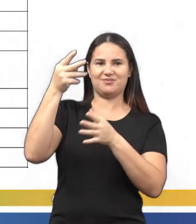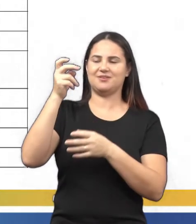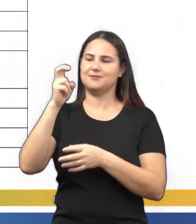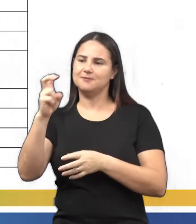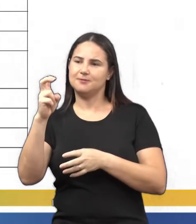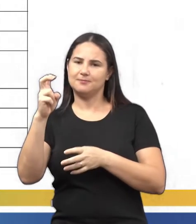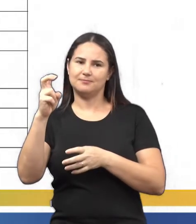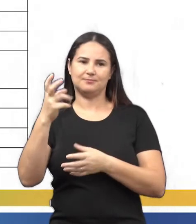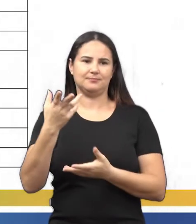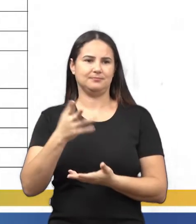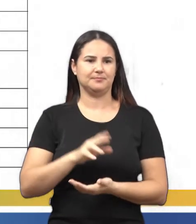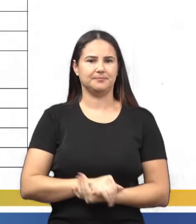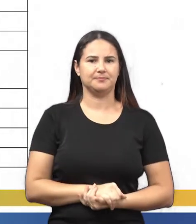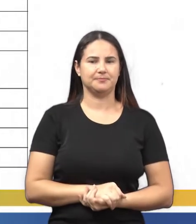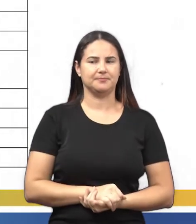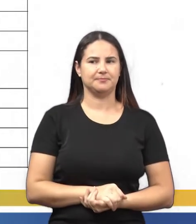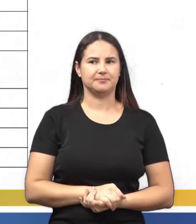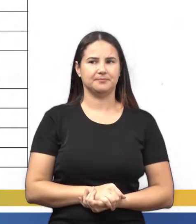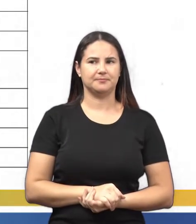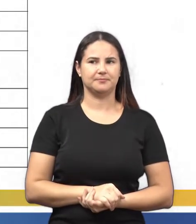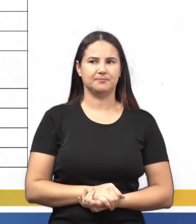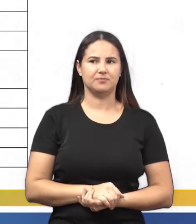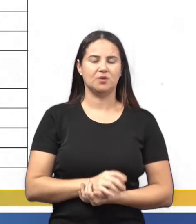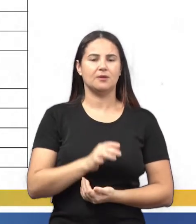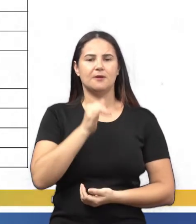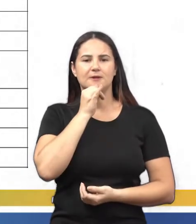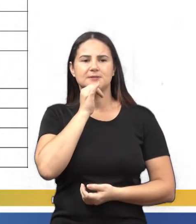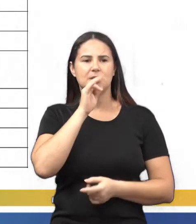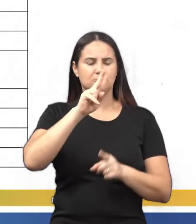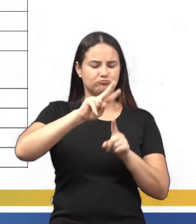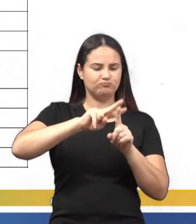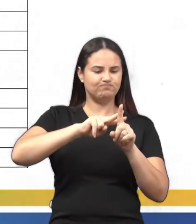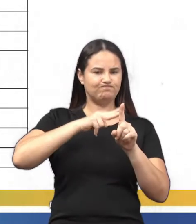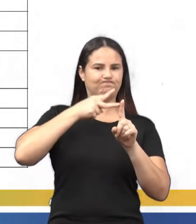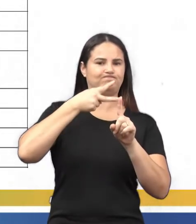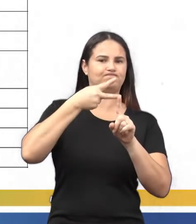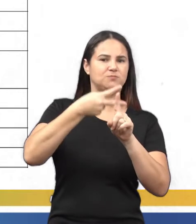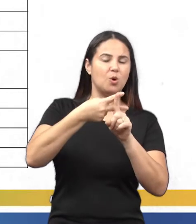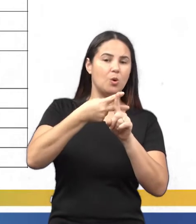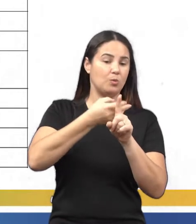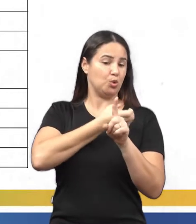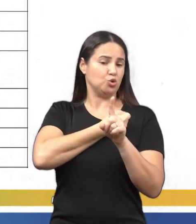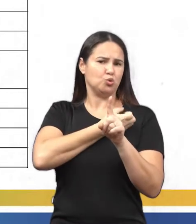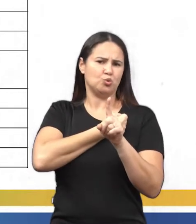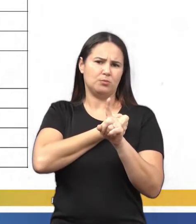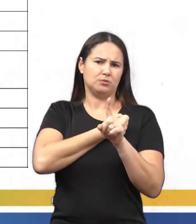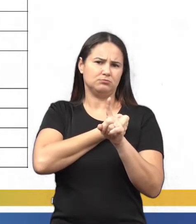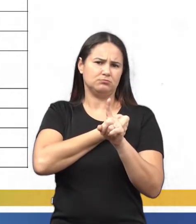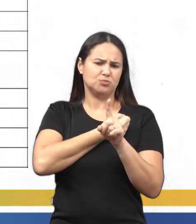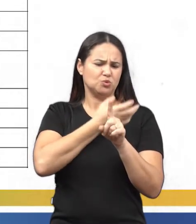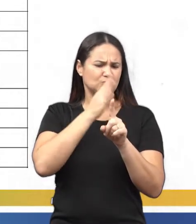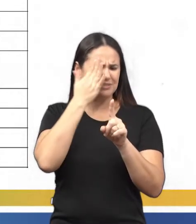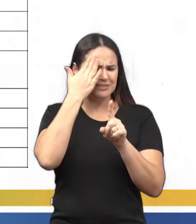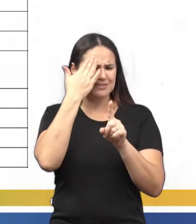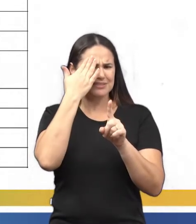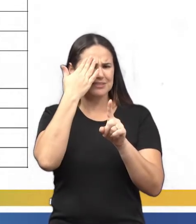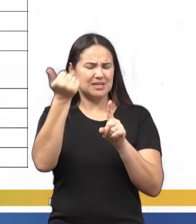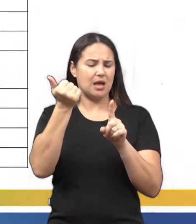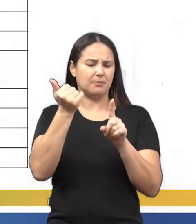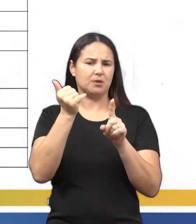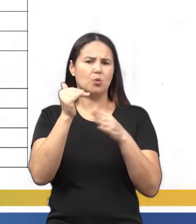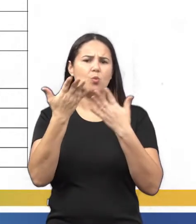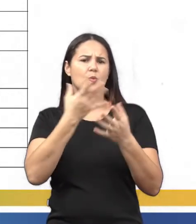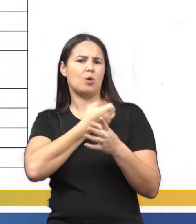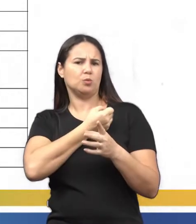Agora, a gente vai lidar com outro tipo de linguagem. O dobro de um número. O dobro, você já viu lá em cima, que é o quê?